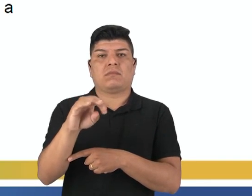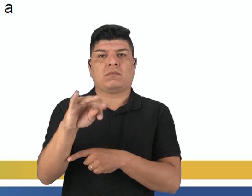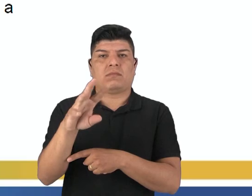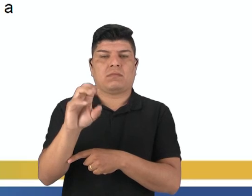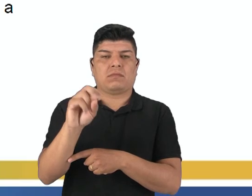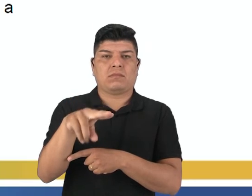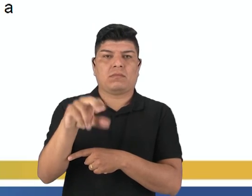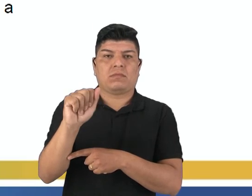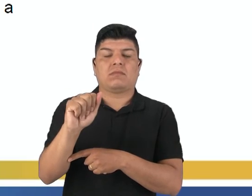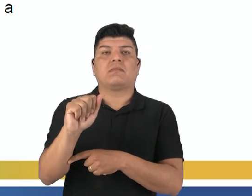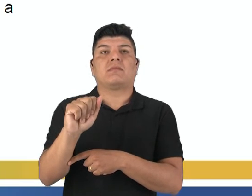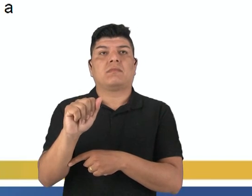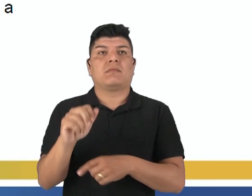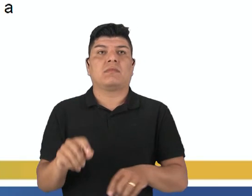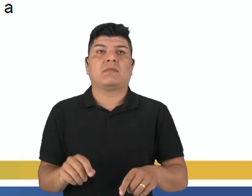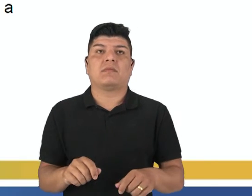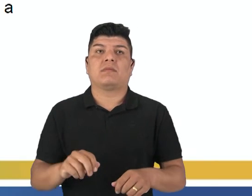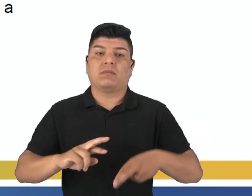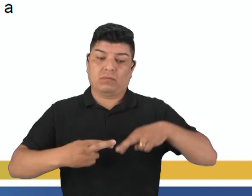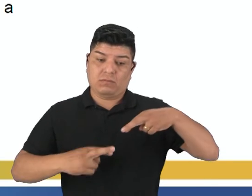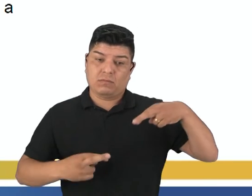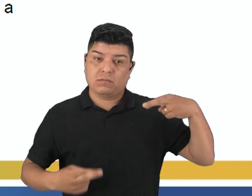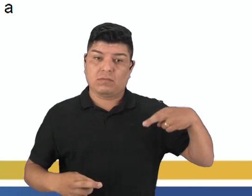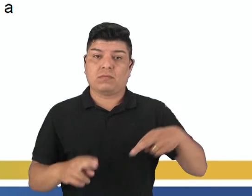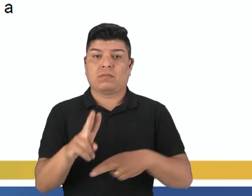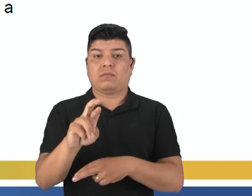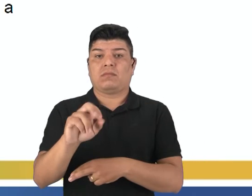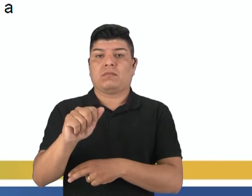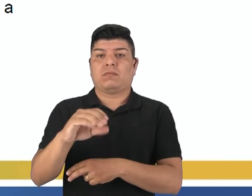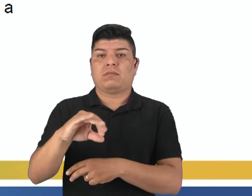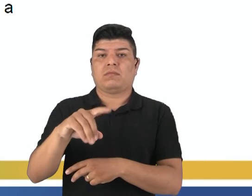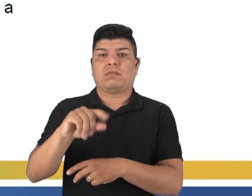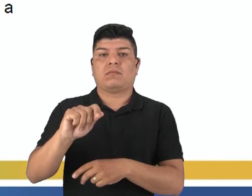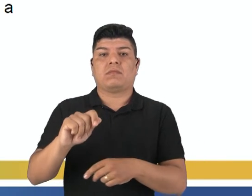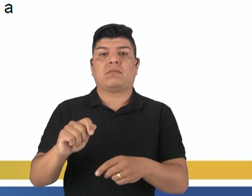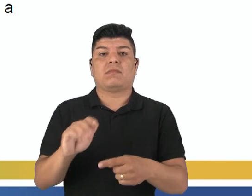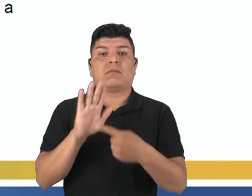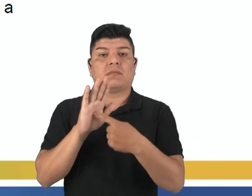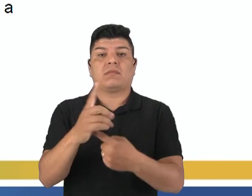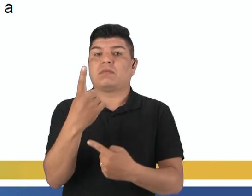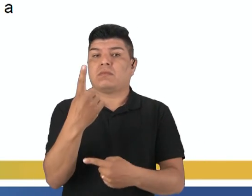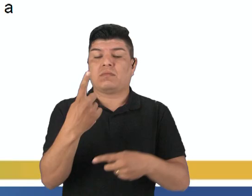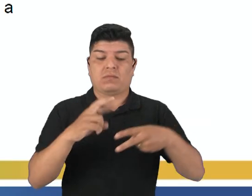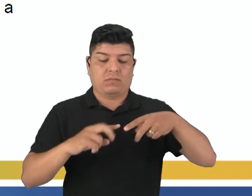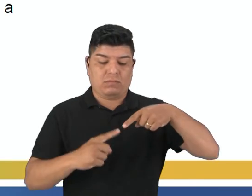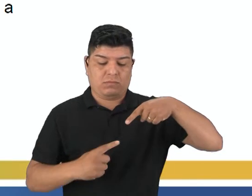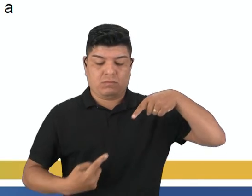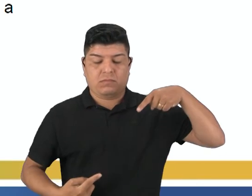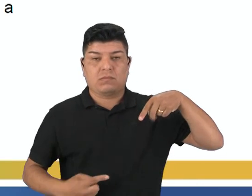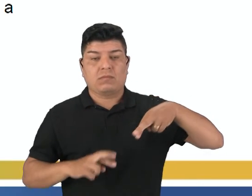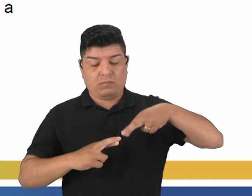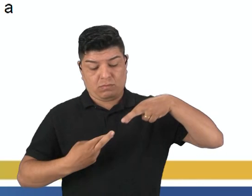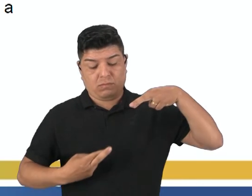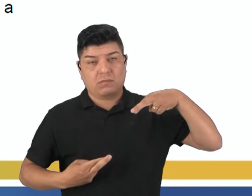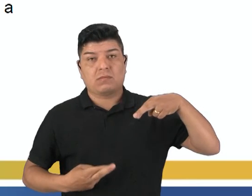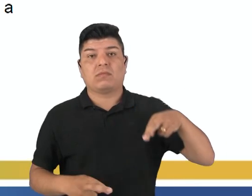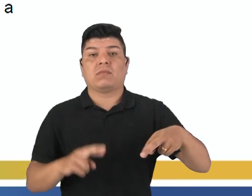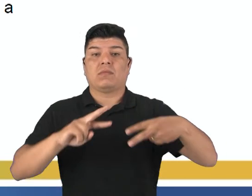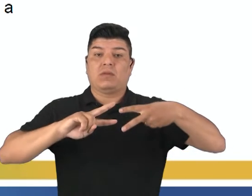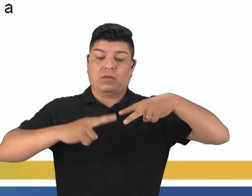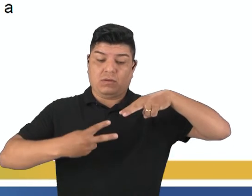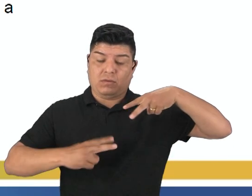a adenina e uracila. O RNA apresenta apenas uma fita e o DNA duas fitas